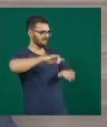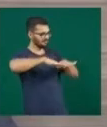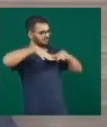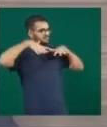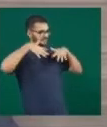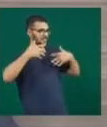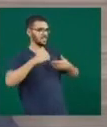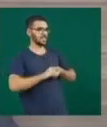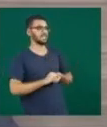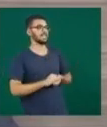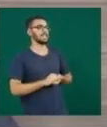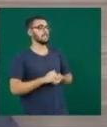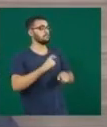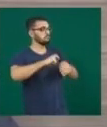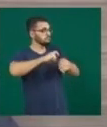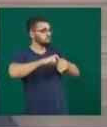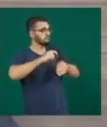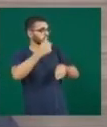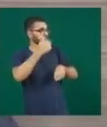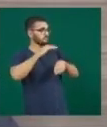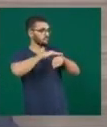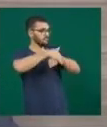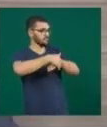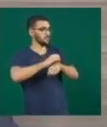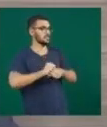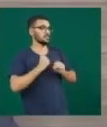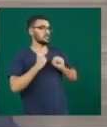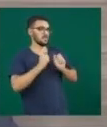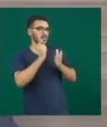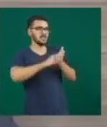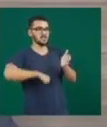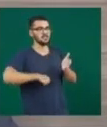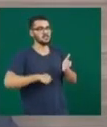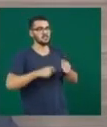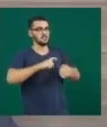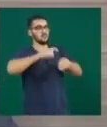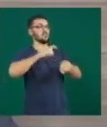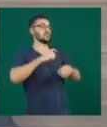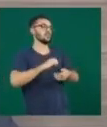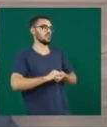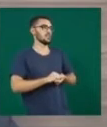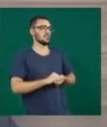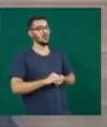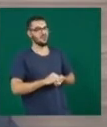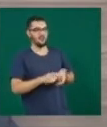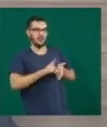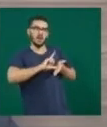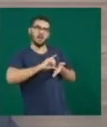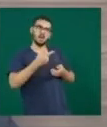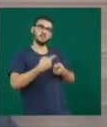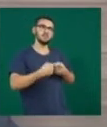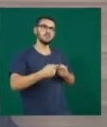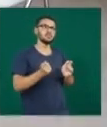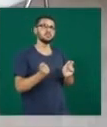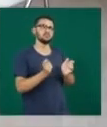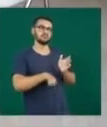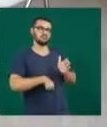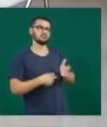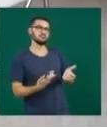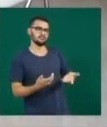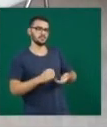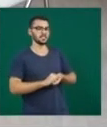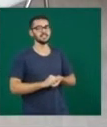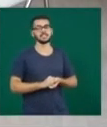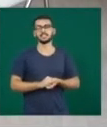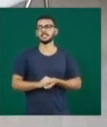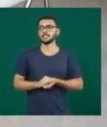aqui no Campo Santa Mônica, às 19 horas. As inscrições podem ser feitas no local. Cheguem um pouquinho mais cedo, é claro, para garantir o seu lugar e ser importante também. Bem, professor Guilherme,